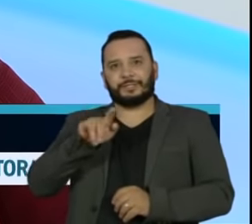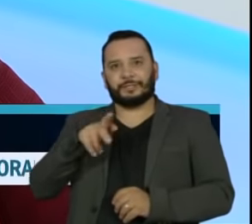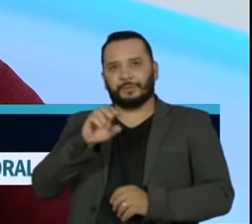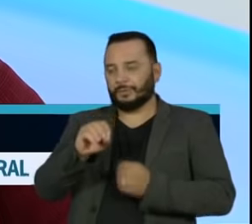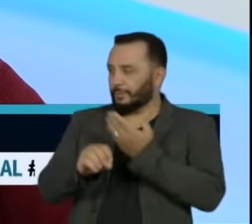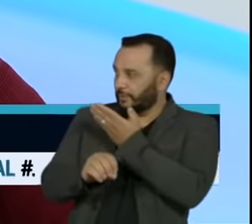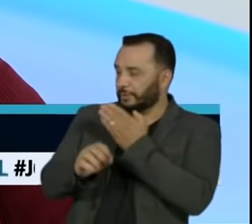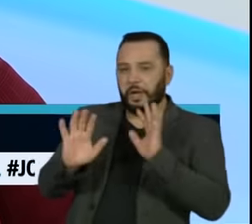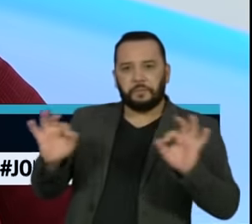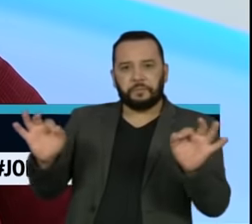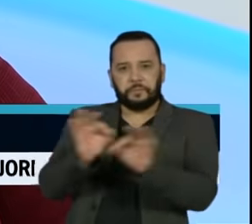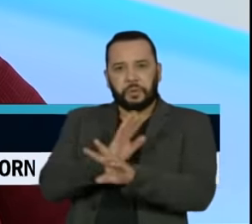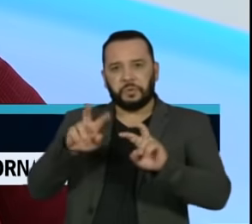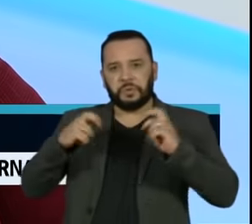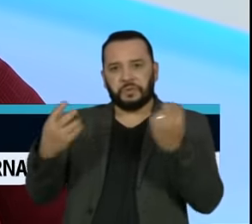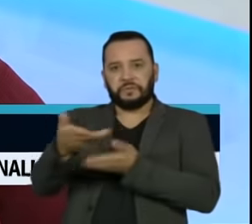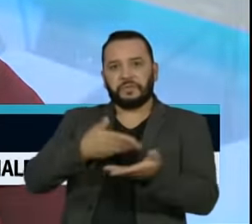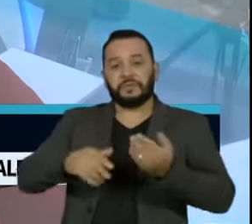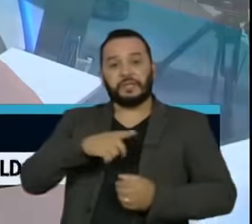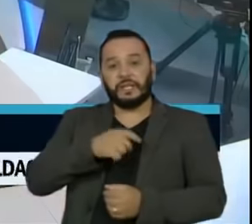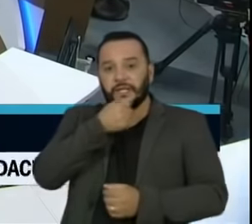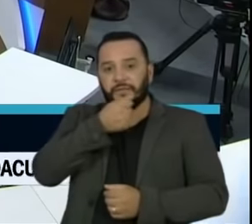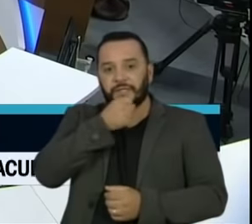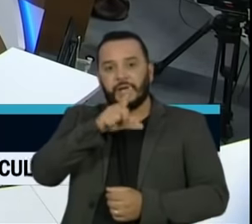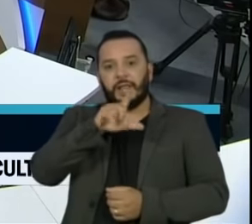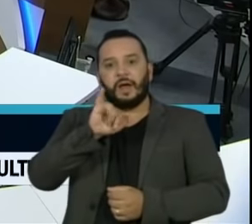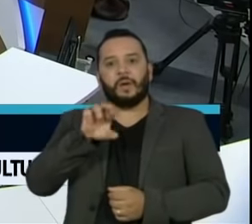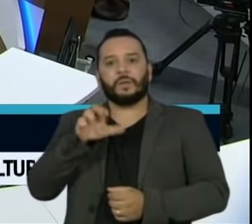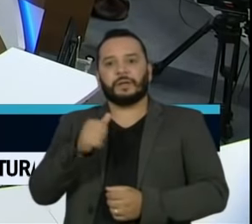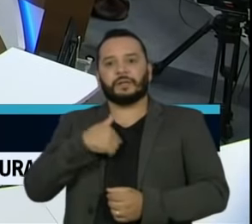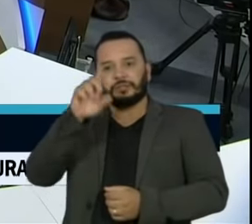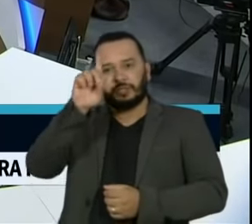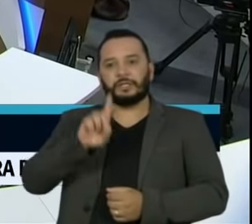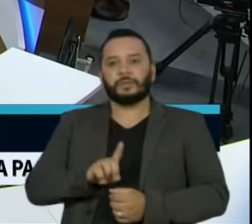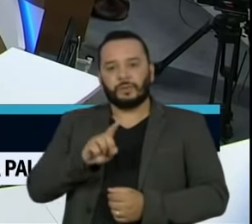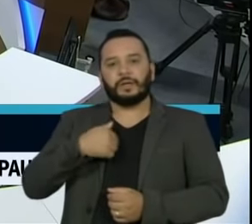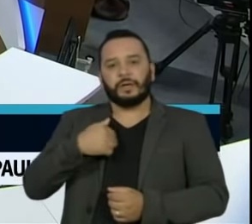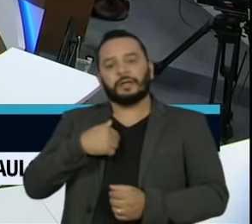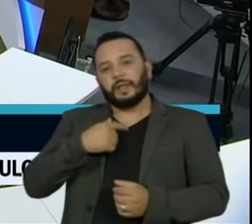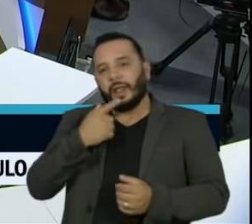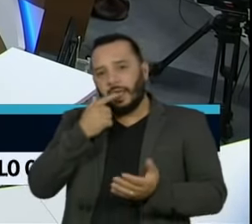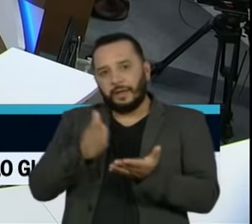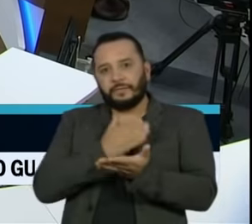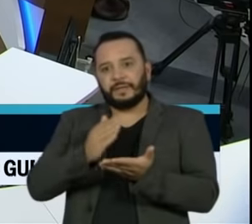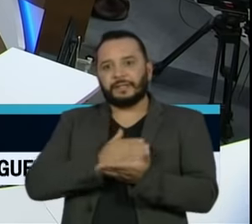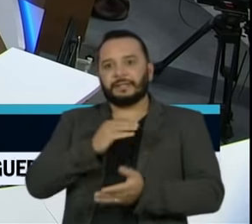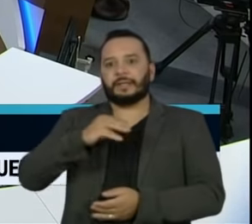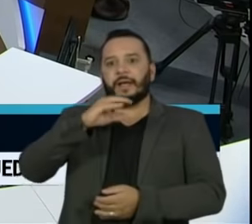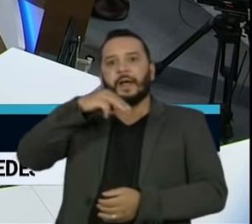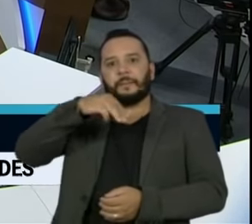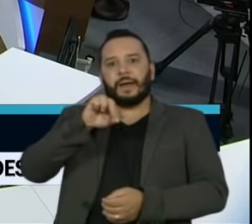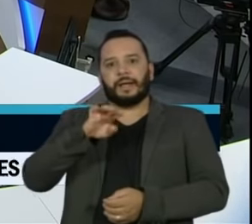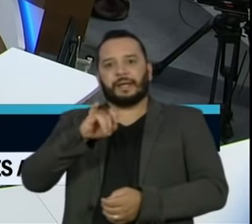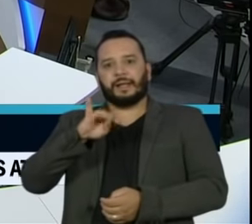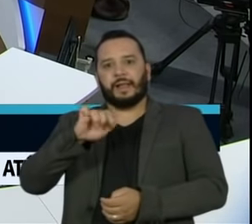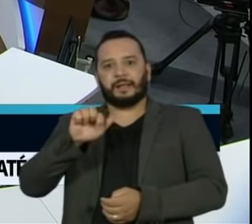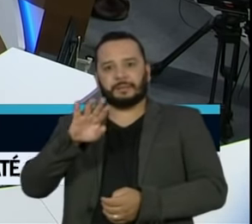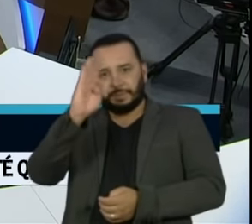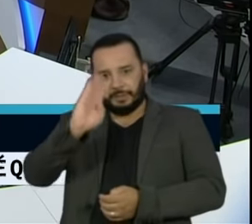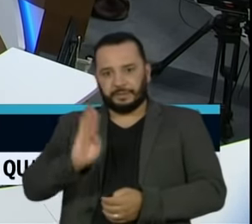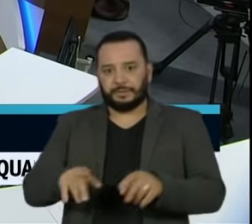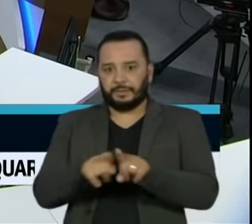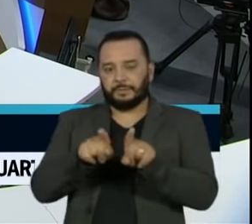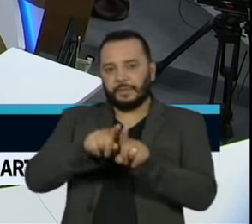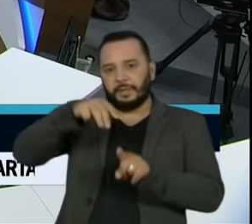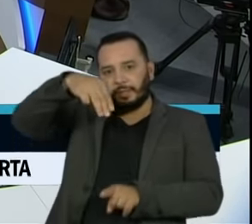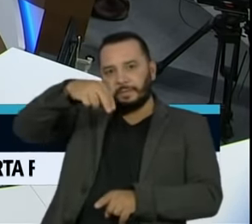estúdio do Roda Viva e participam da entrevista Laura Ancona, diretora de redação da revista Marie Claire Brasil, Monique Evely, fundadora